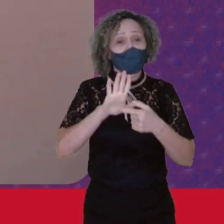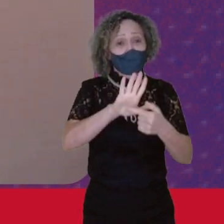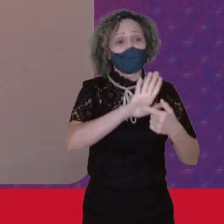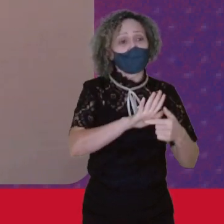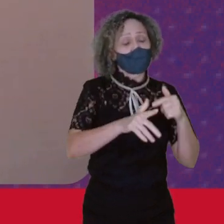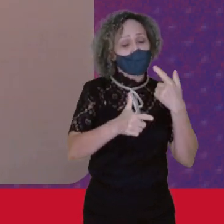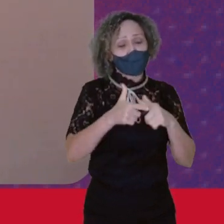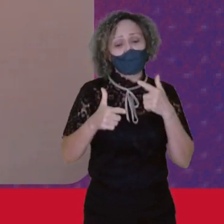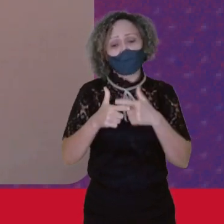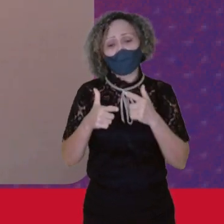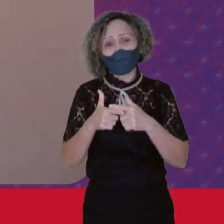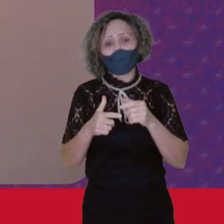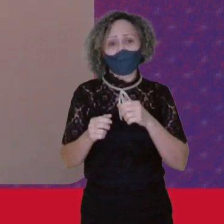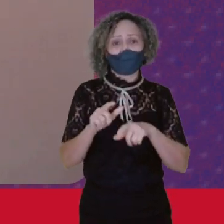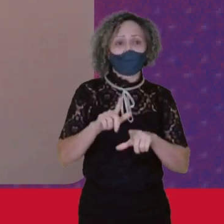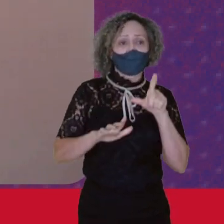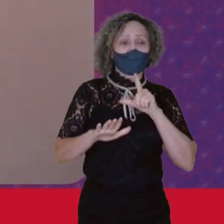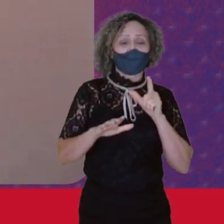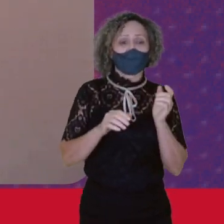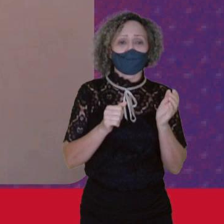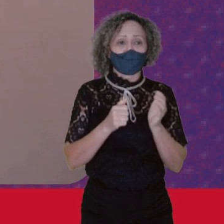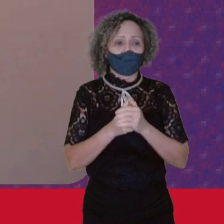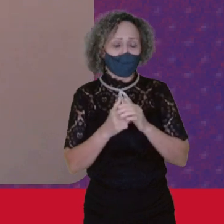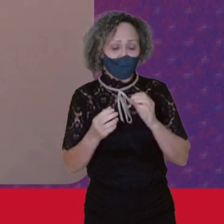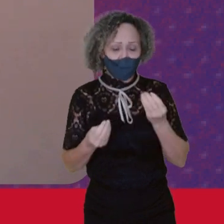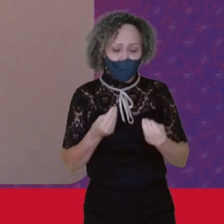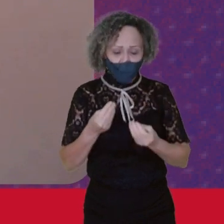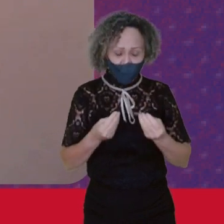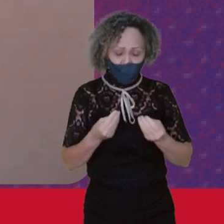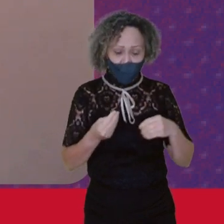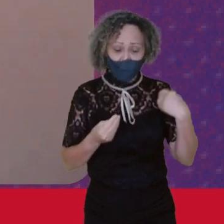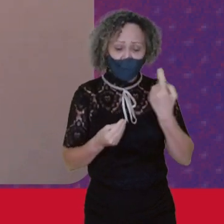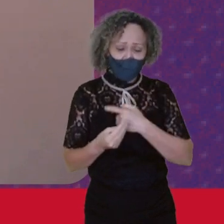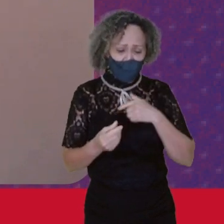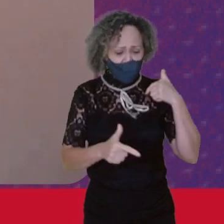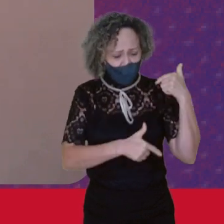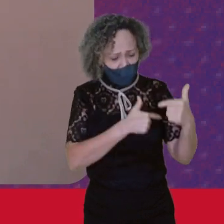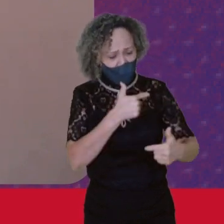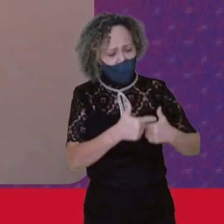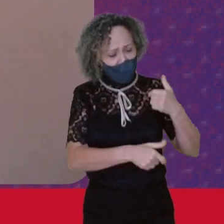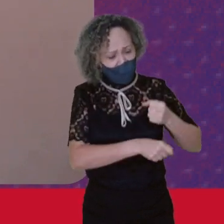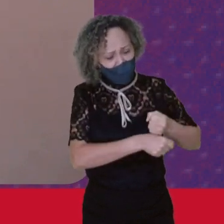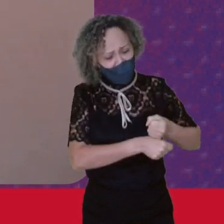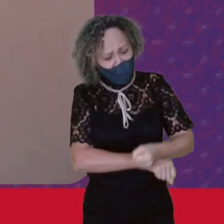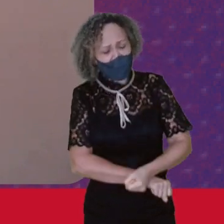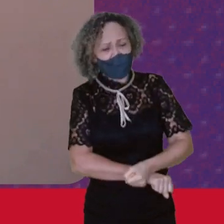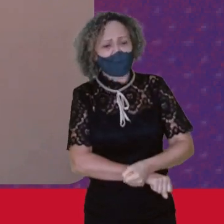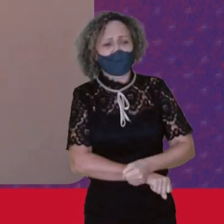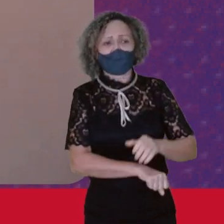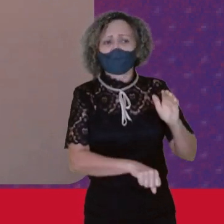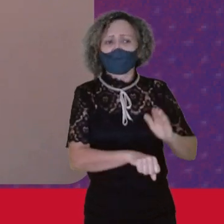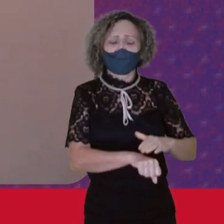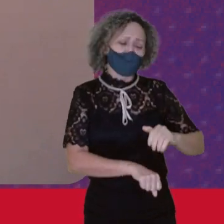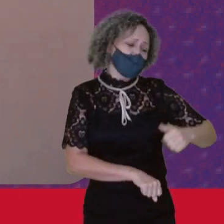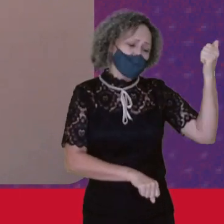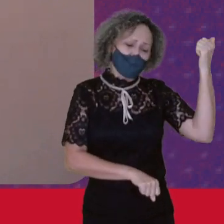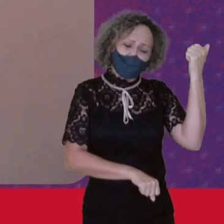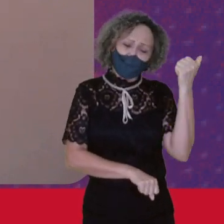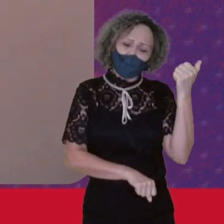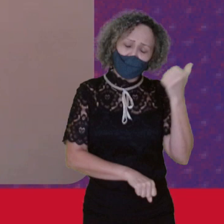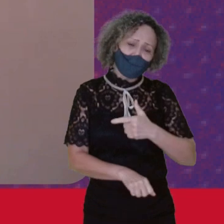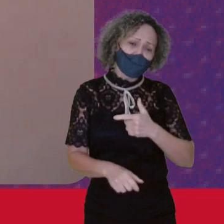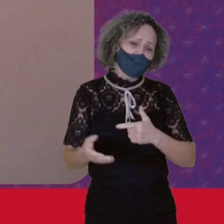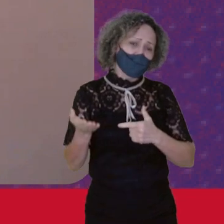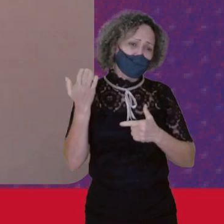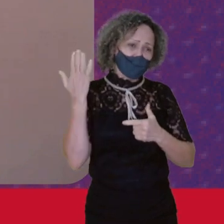que Nós estamos trabalhando Estamos exaustas Muito mais do que antes Por conta da pandemia Do home office